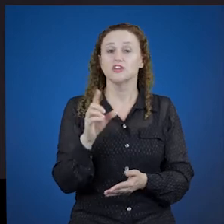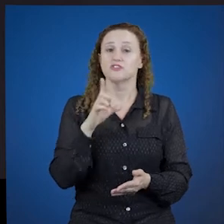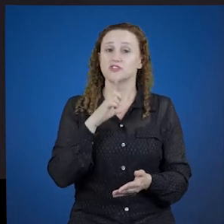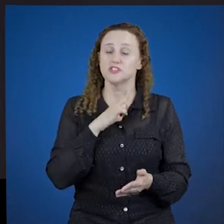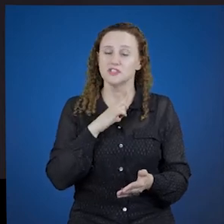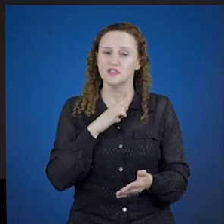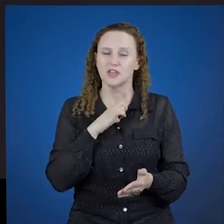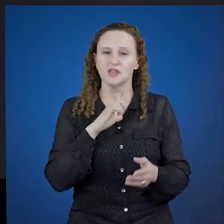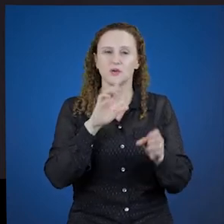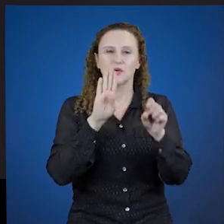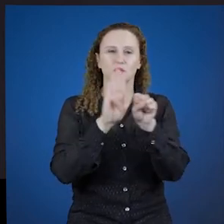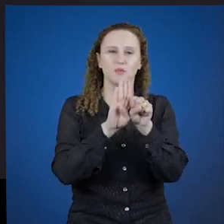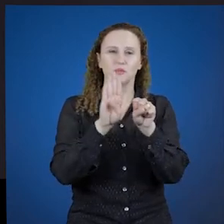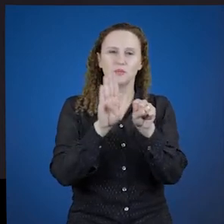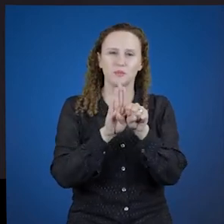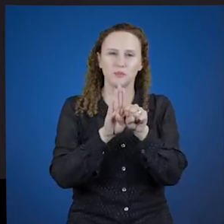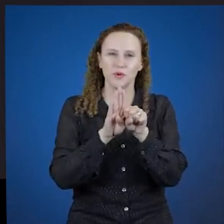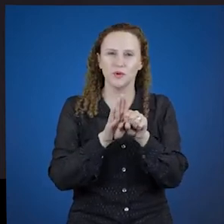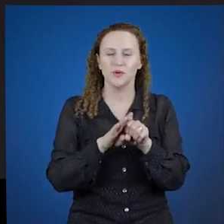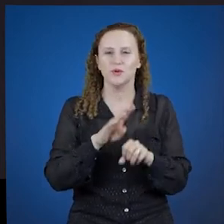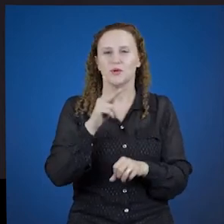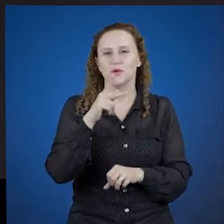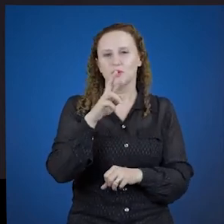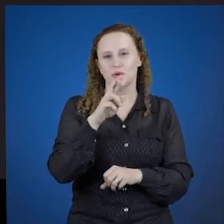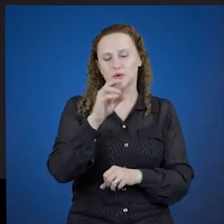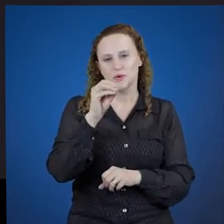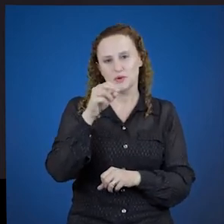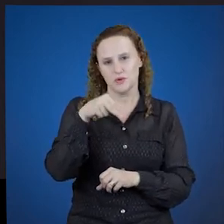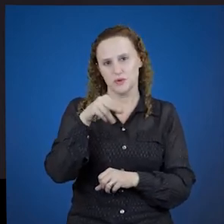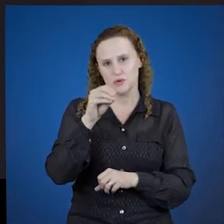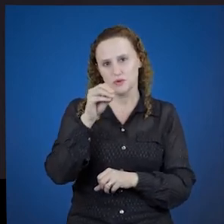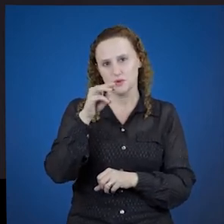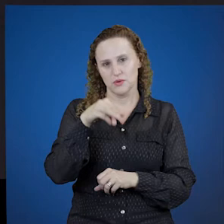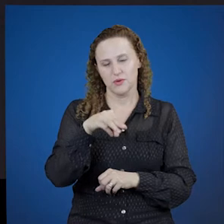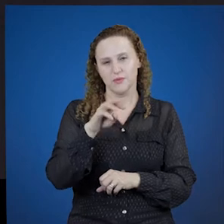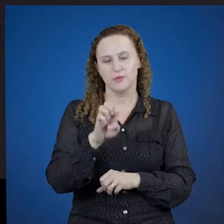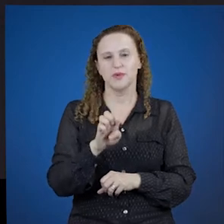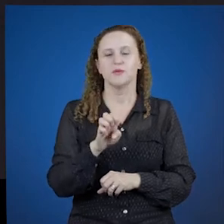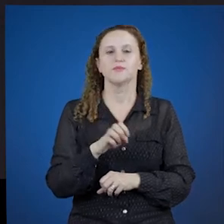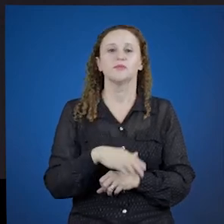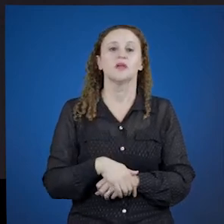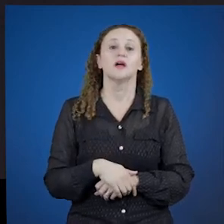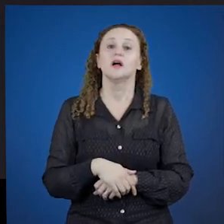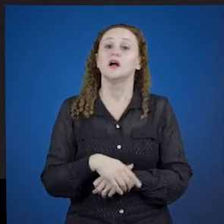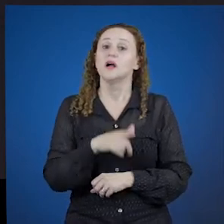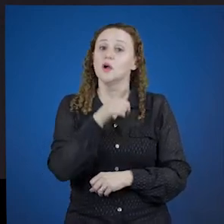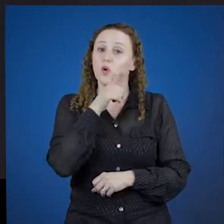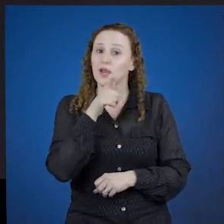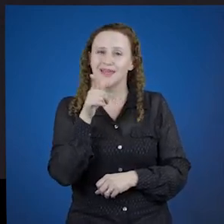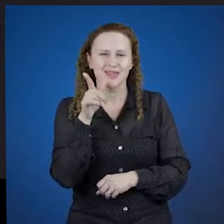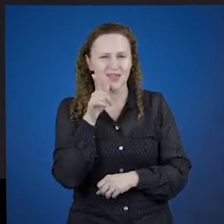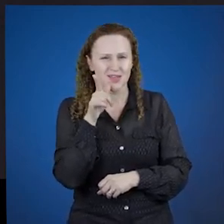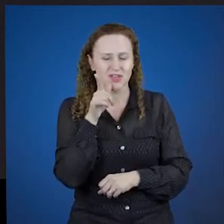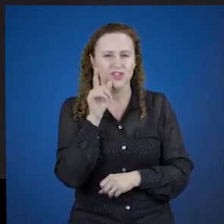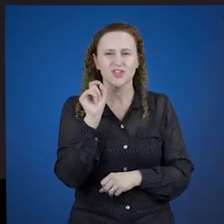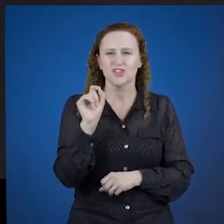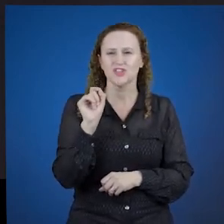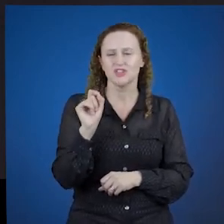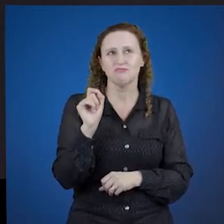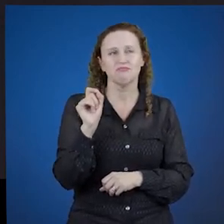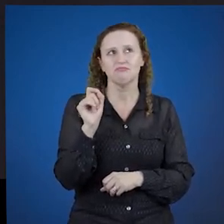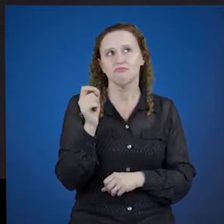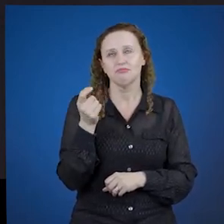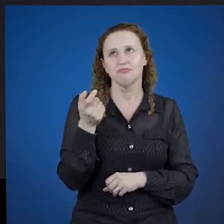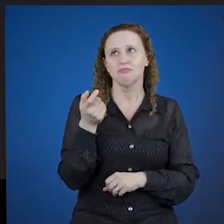pronome ego eu. O latim não prioriza muito dizer